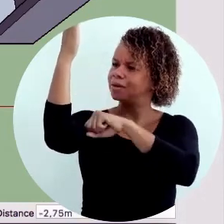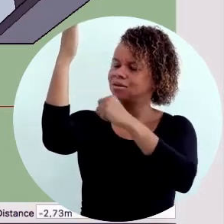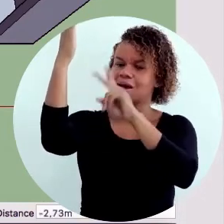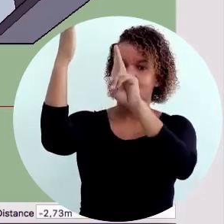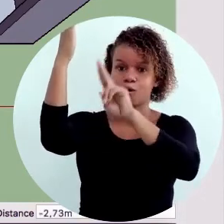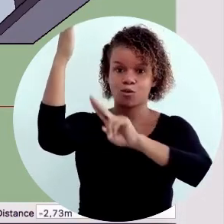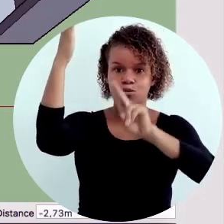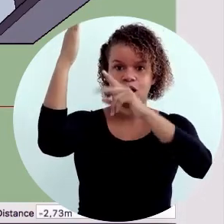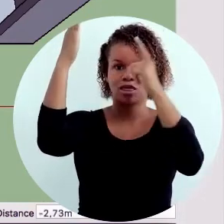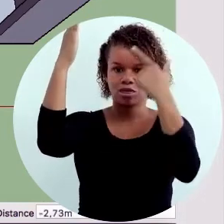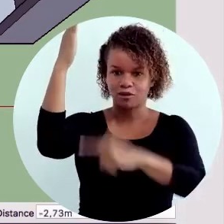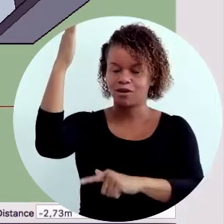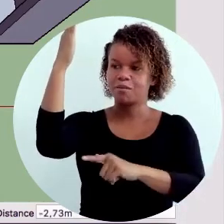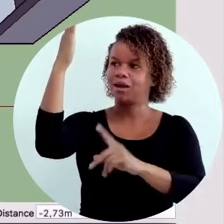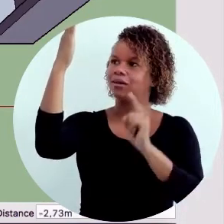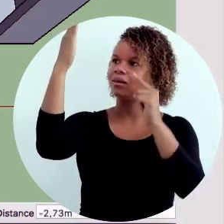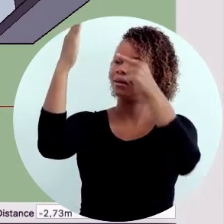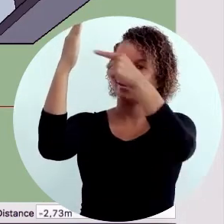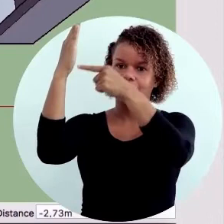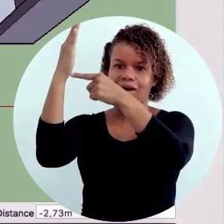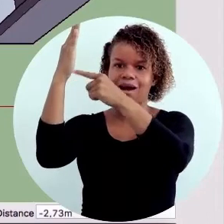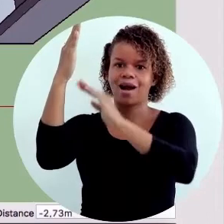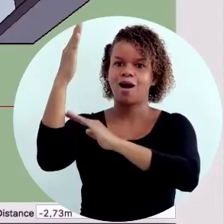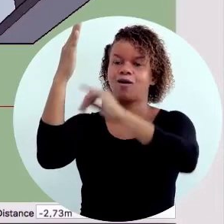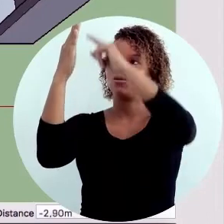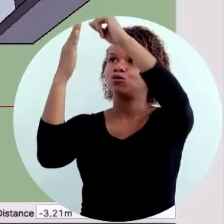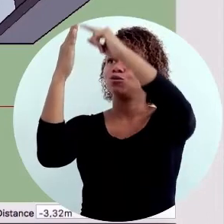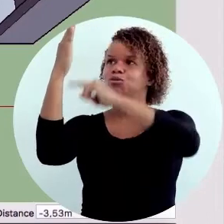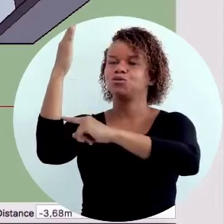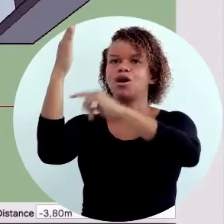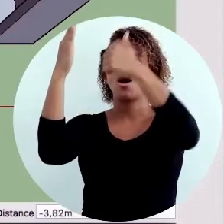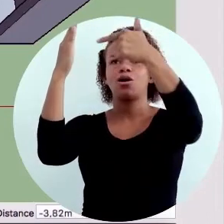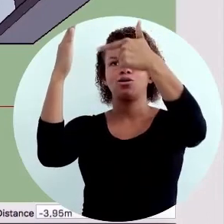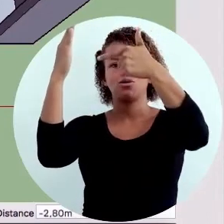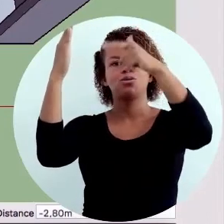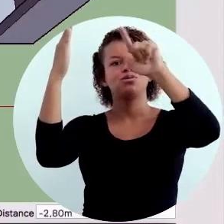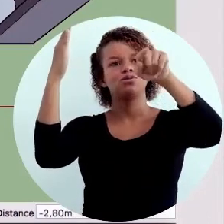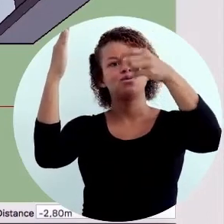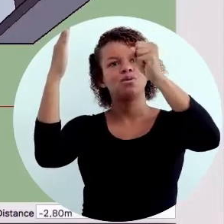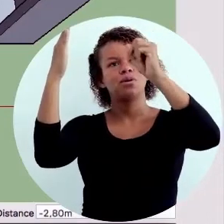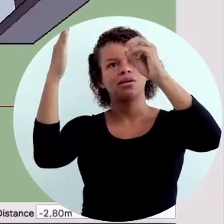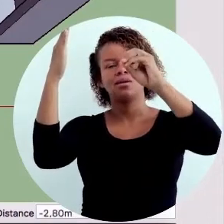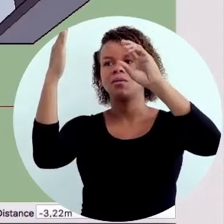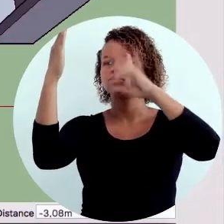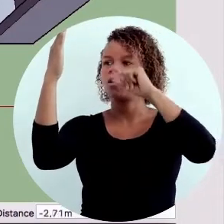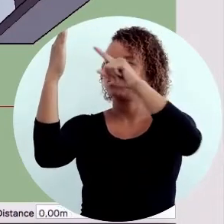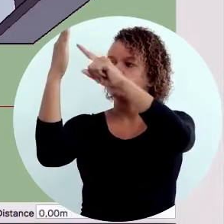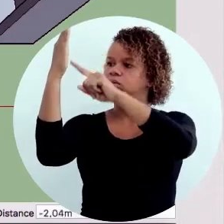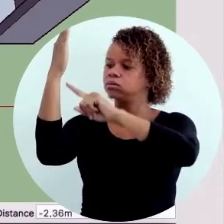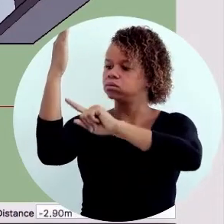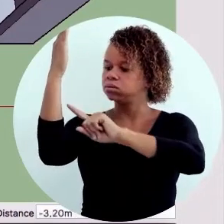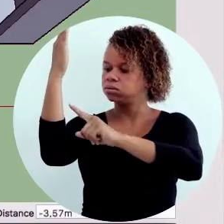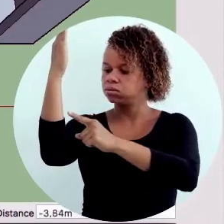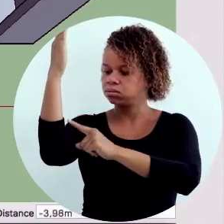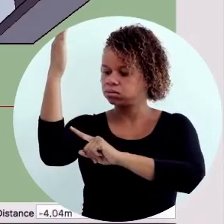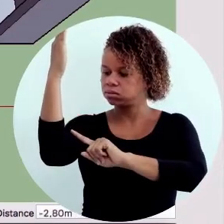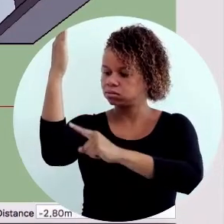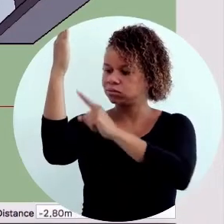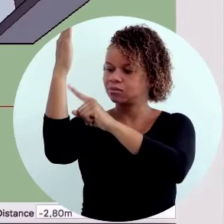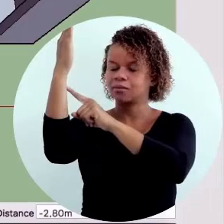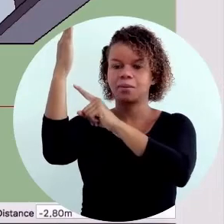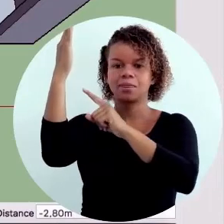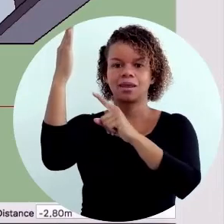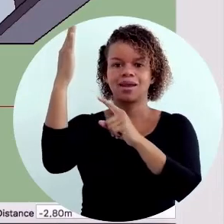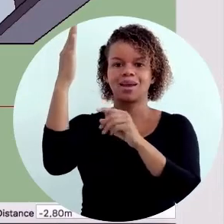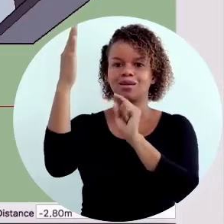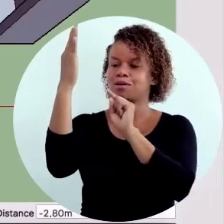caso, em vez de eu precisar novamente indicar a altura de 2,80, eu posso simplesmente puxar o mouse, enquanto eu faço a